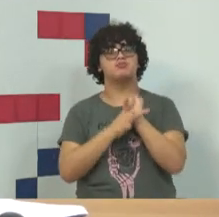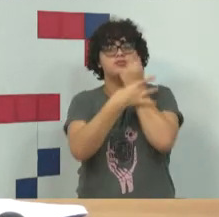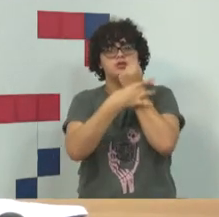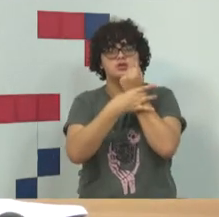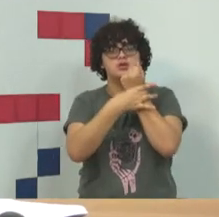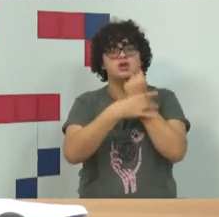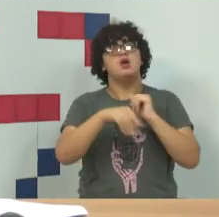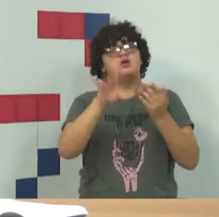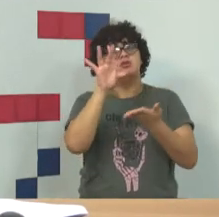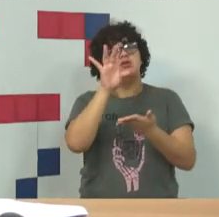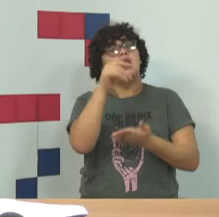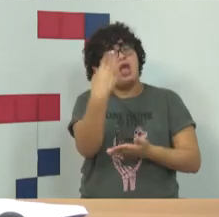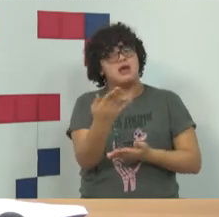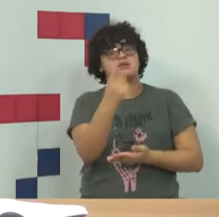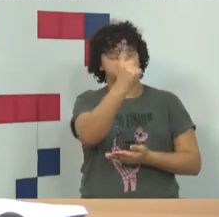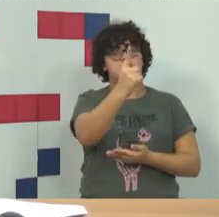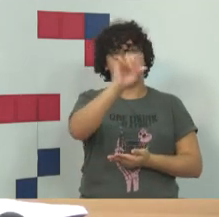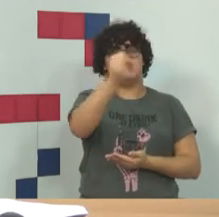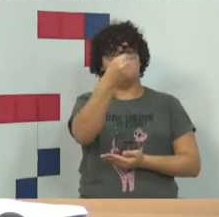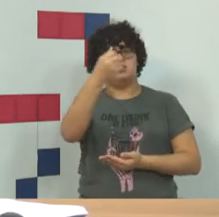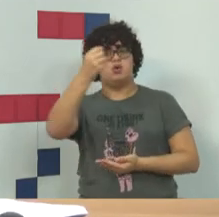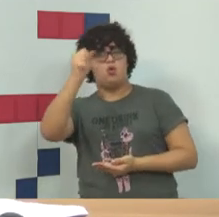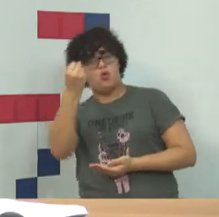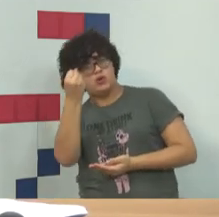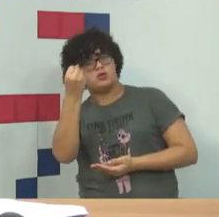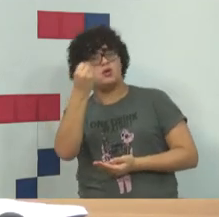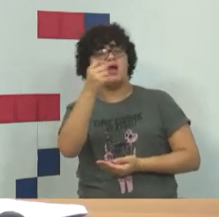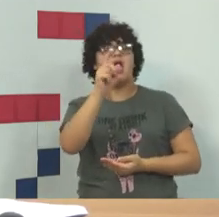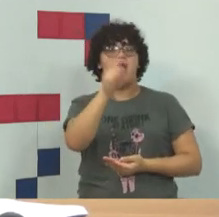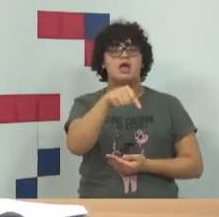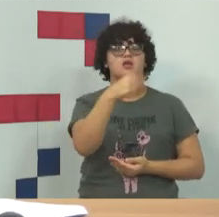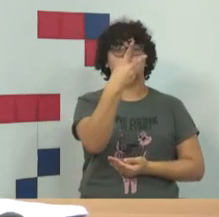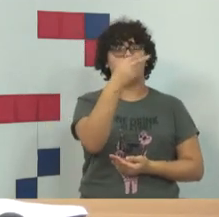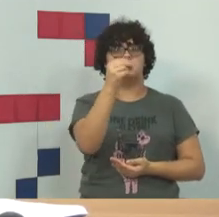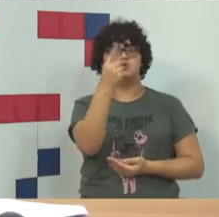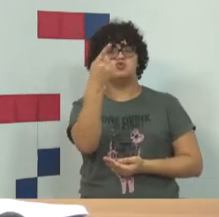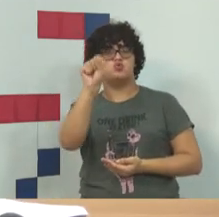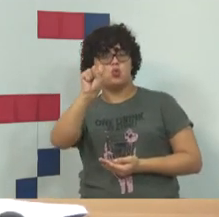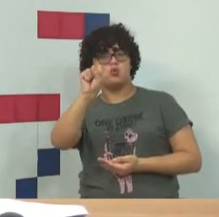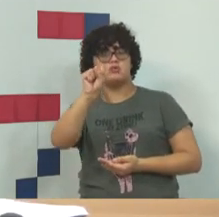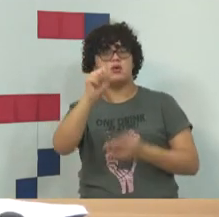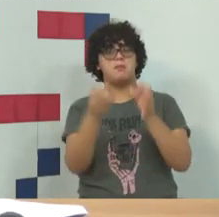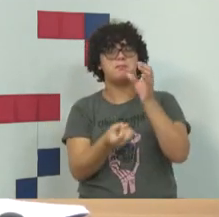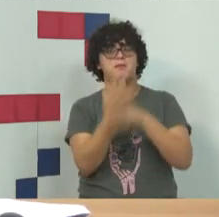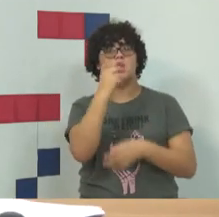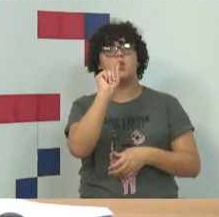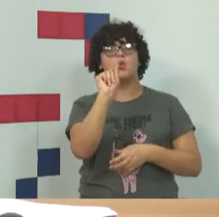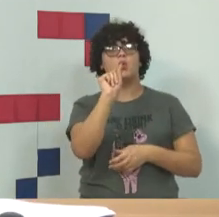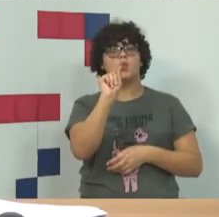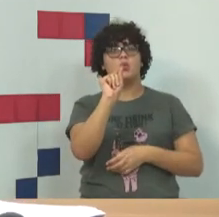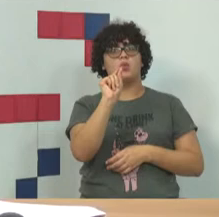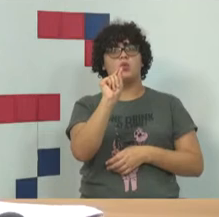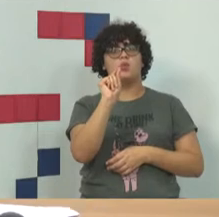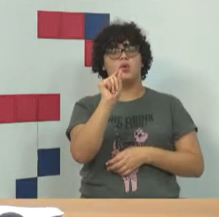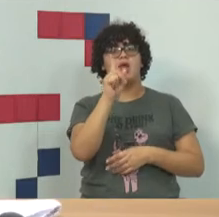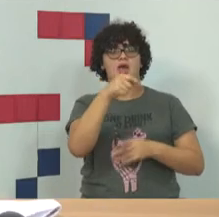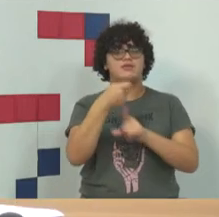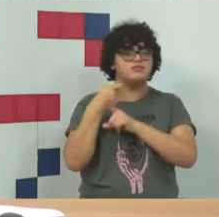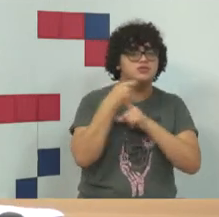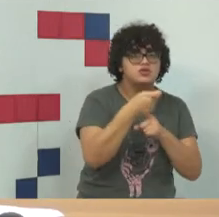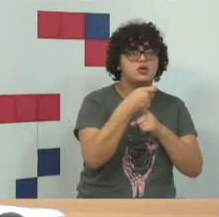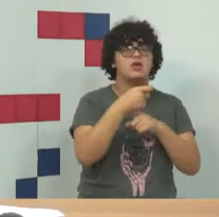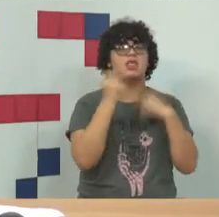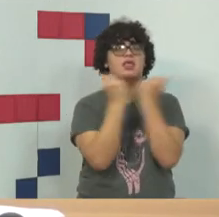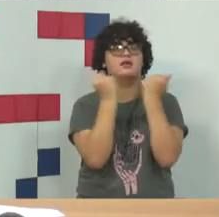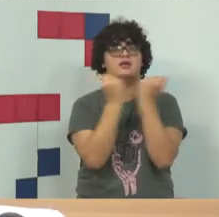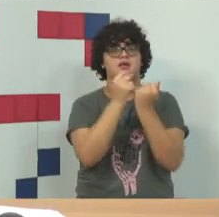Resolução 188 de 2018, aquilo que é denominado de investigação defensiva.